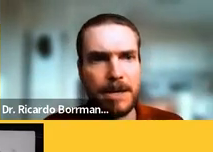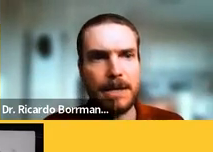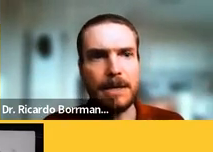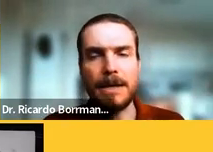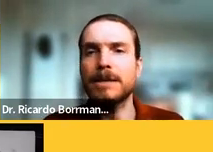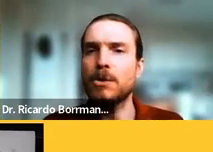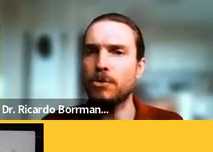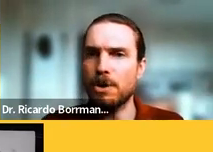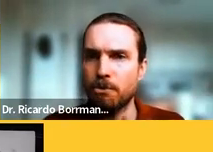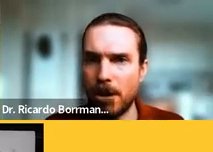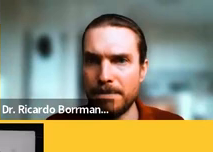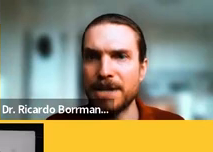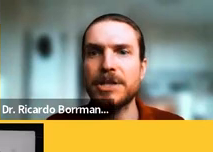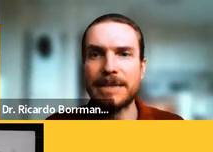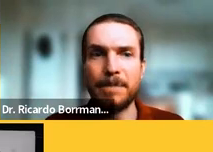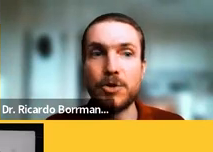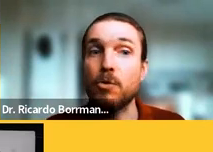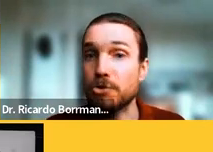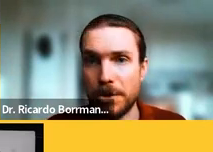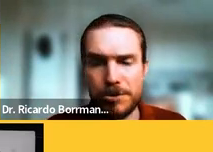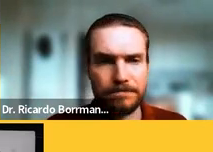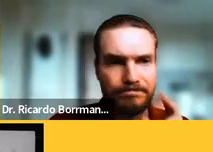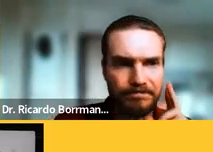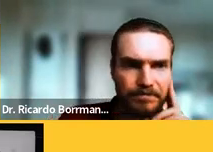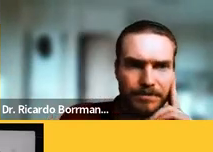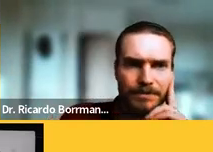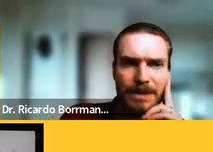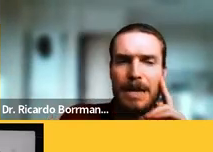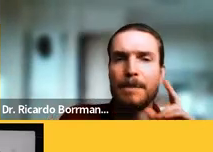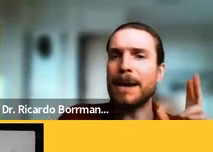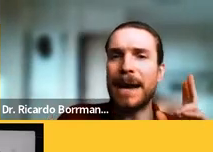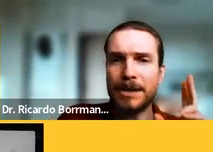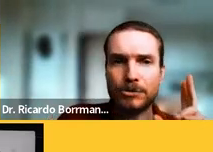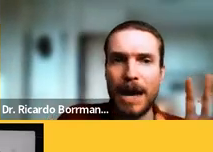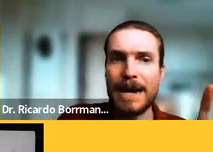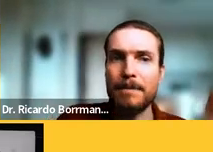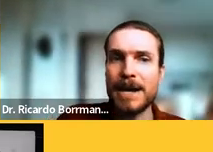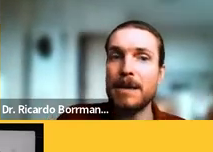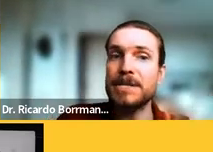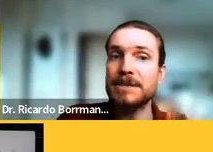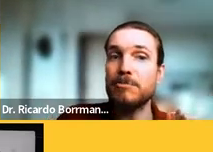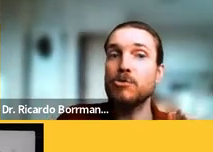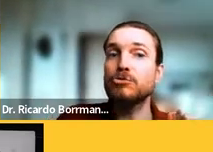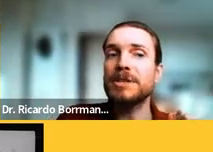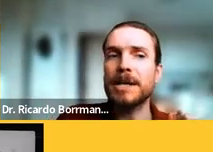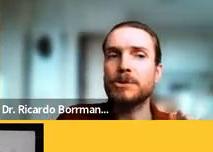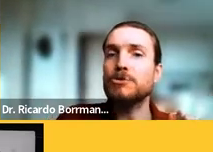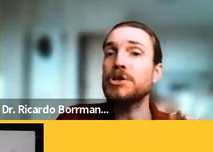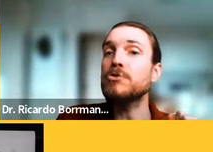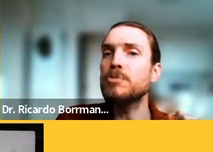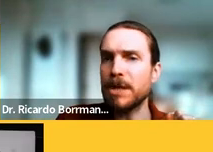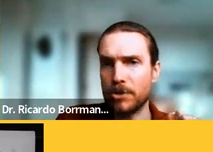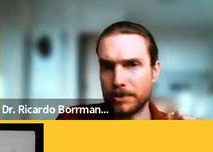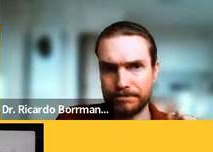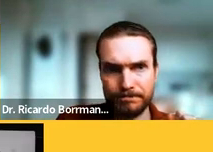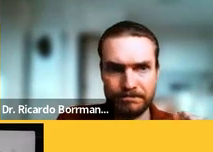grande então eu vou me adiantar para as conclusões para Barreto a Alemanha representava uma cultura intelectual